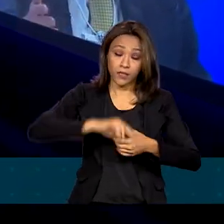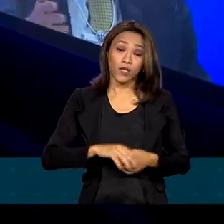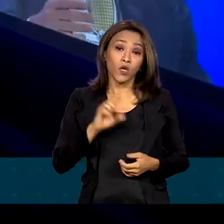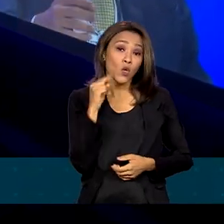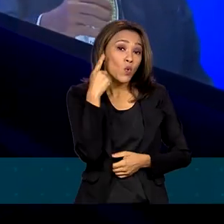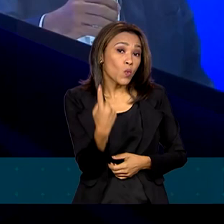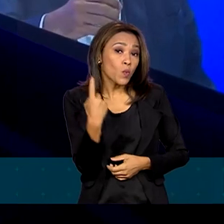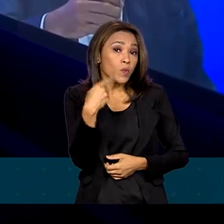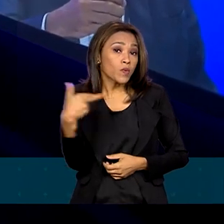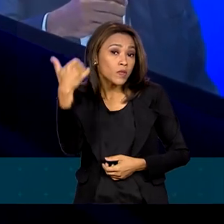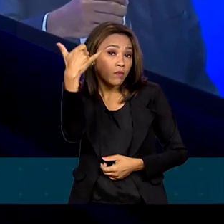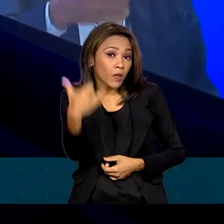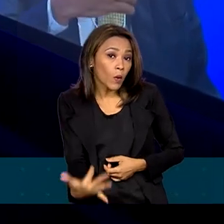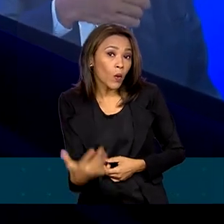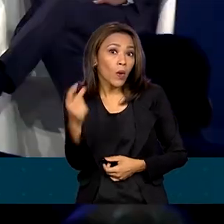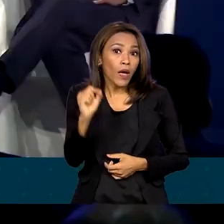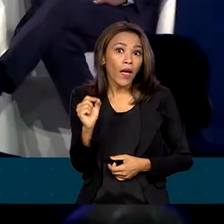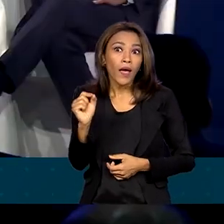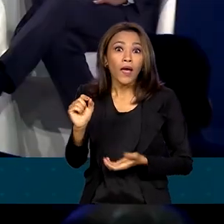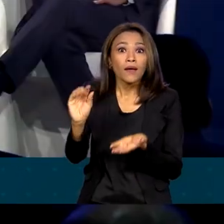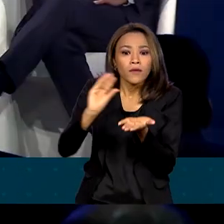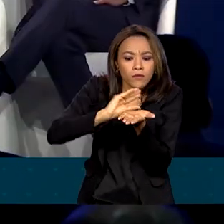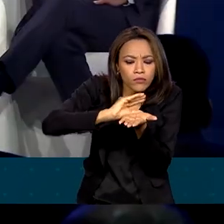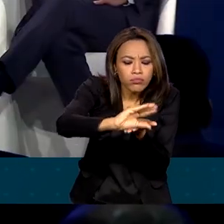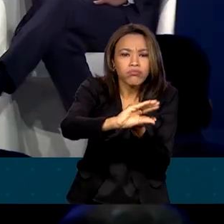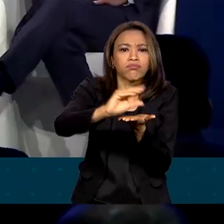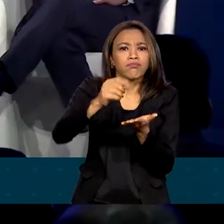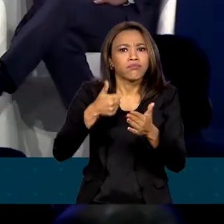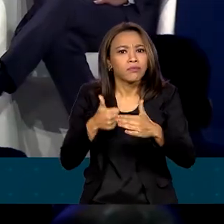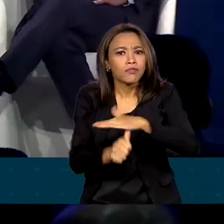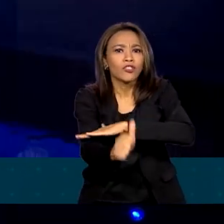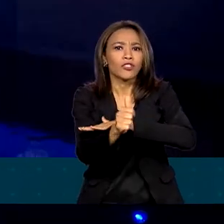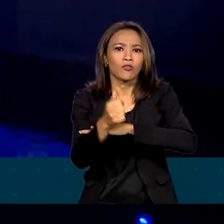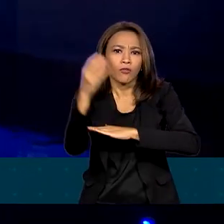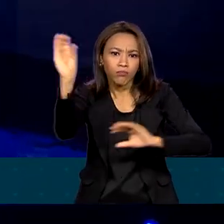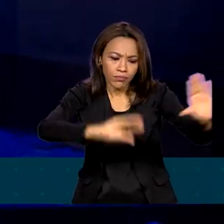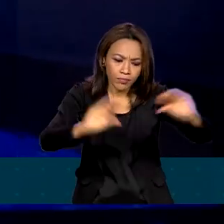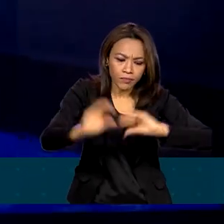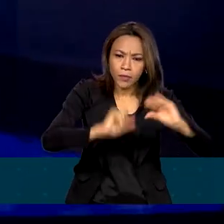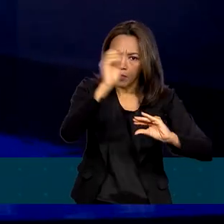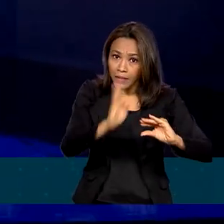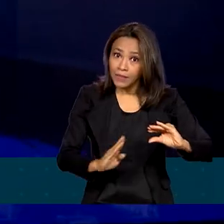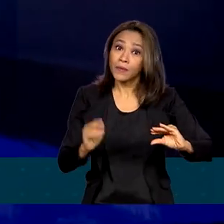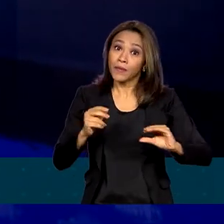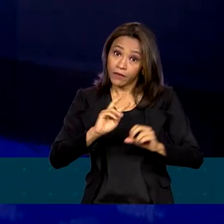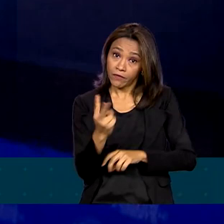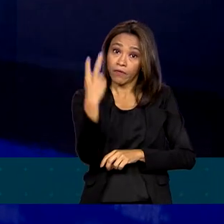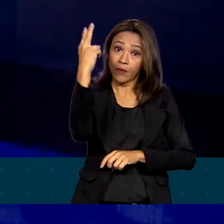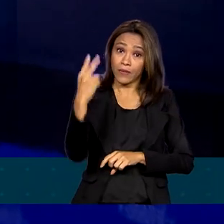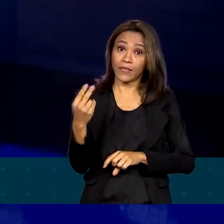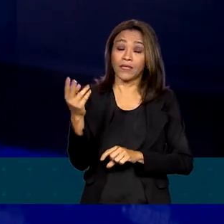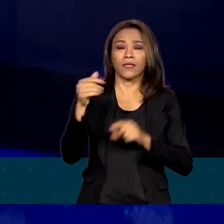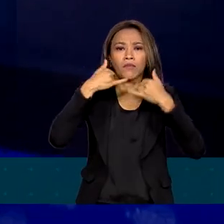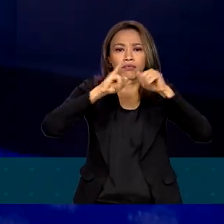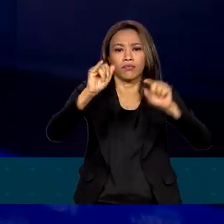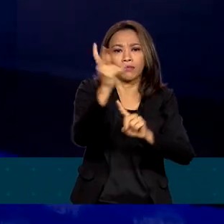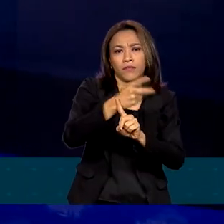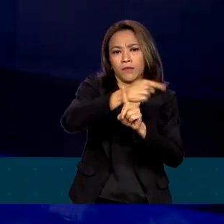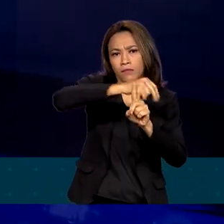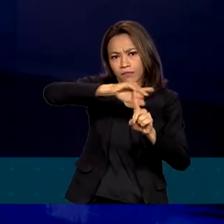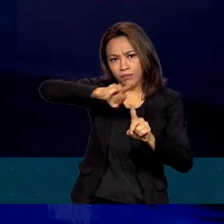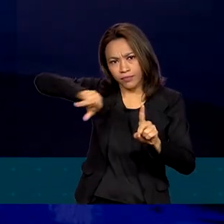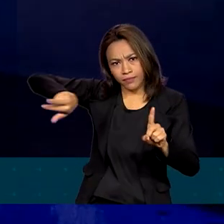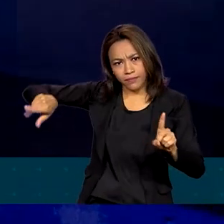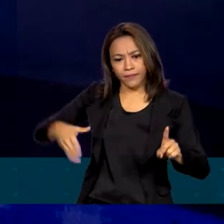delas é a atração de investimentos que valorizem a energia limpa. Ela tem vantagens extraordinárias sobre